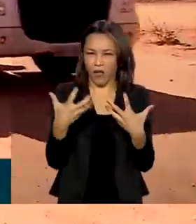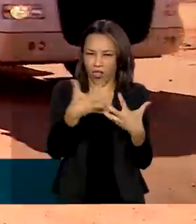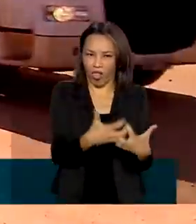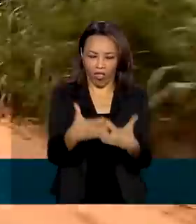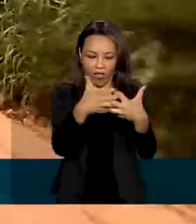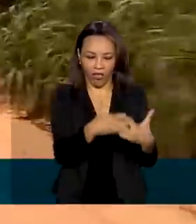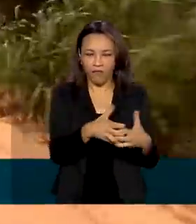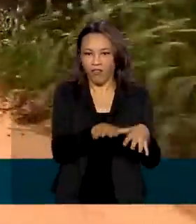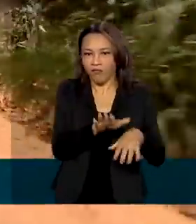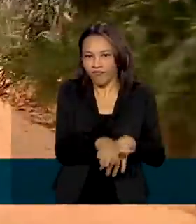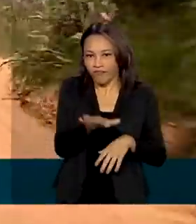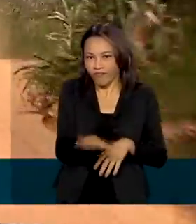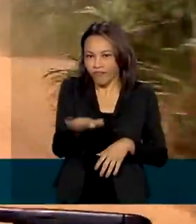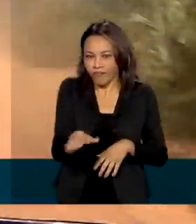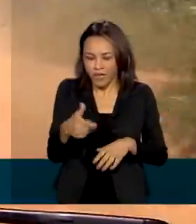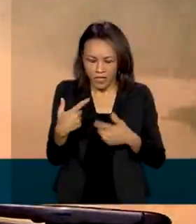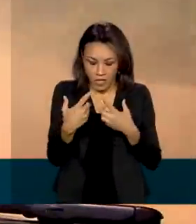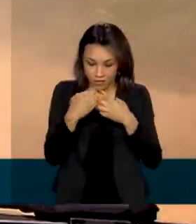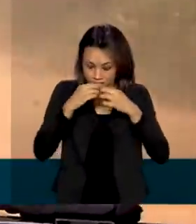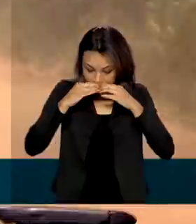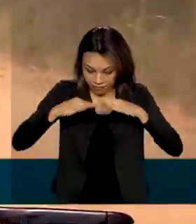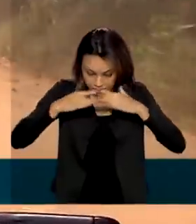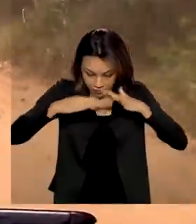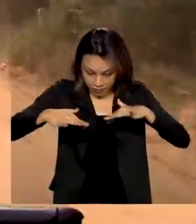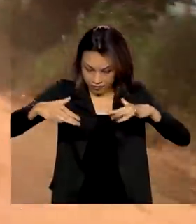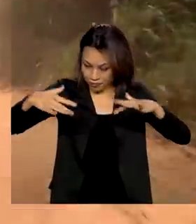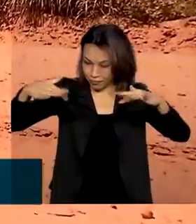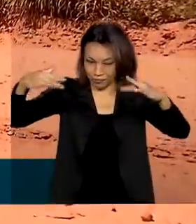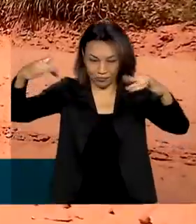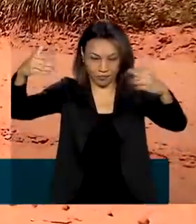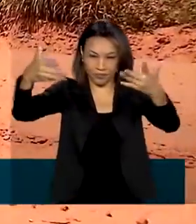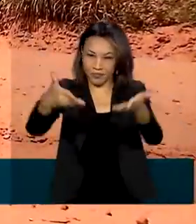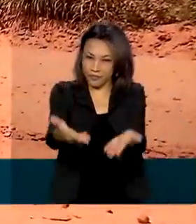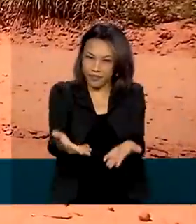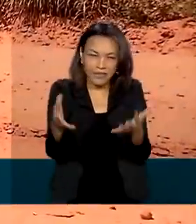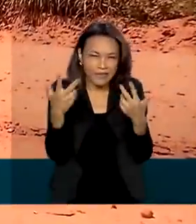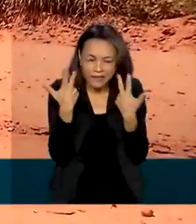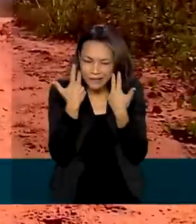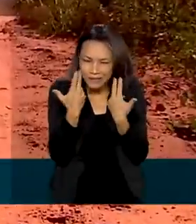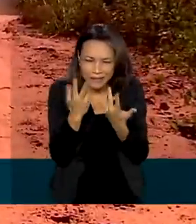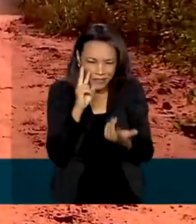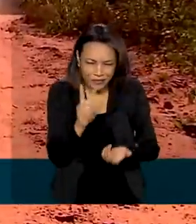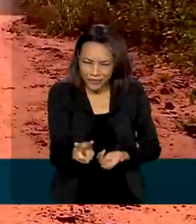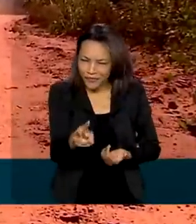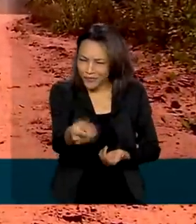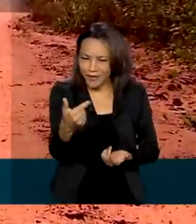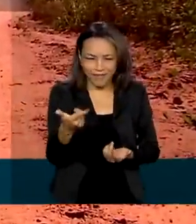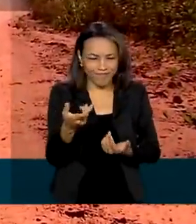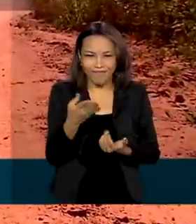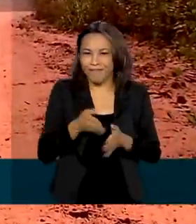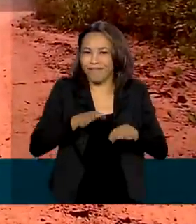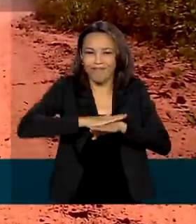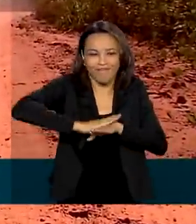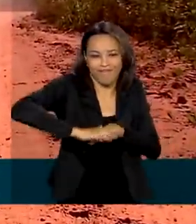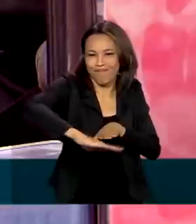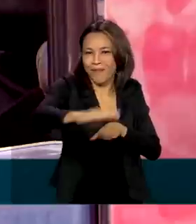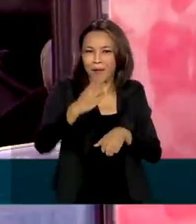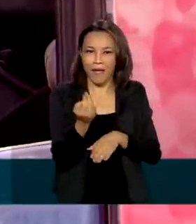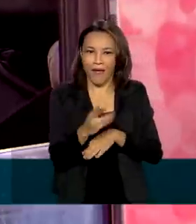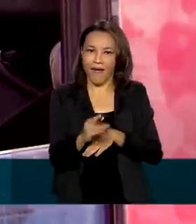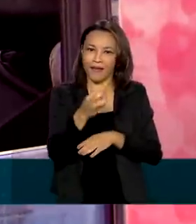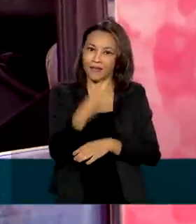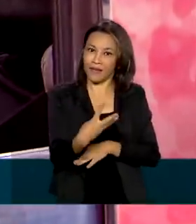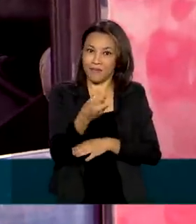em marcha lenta e a poeira, que já faz parte da paisagem. Cenas comuns neste trecho da BR-367.